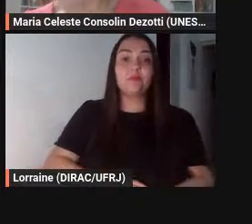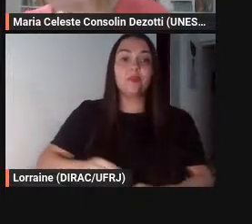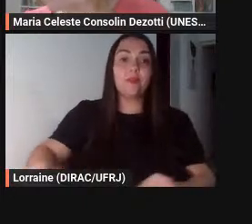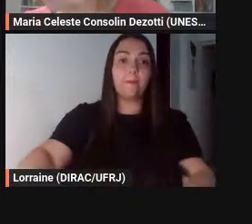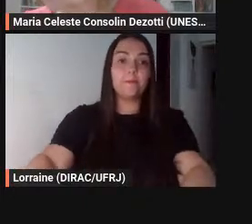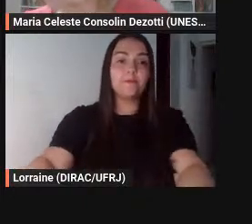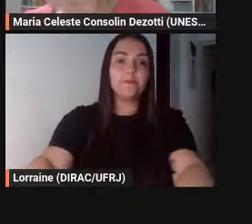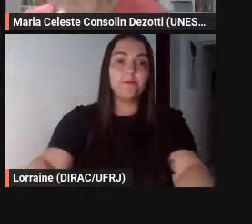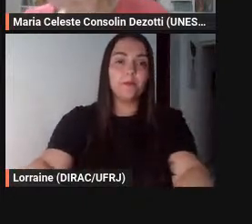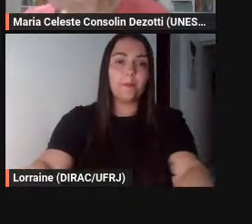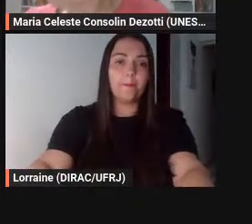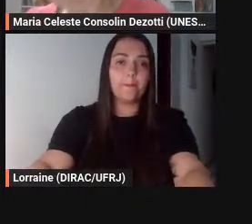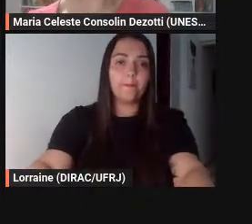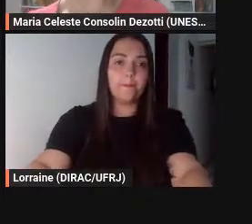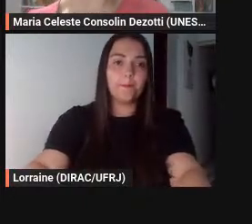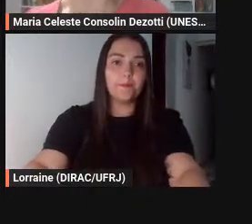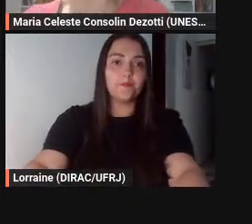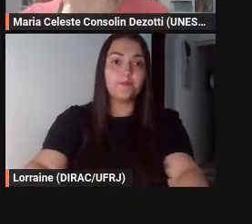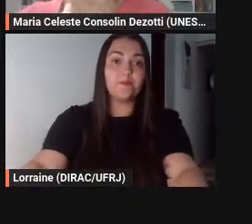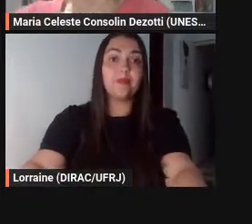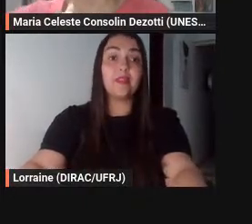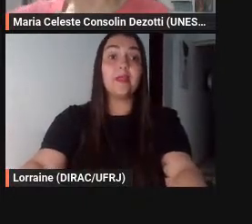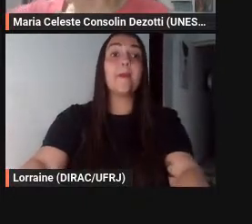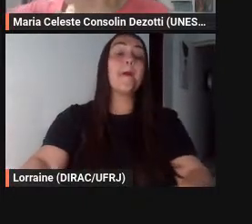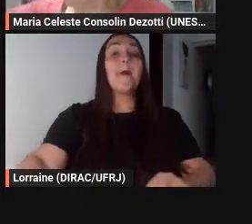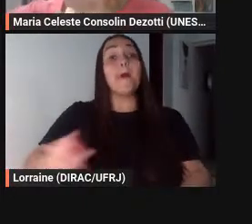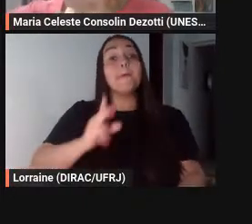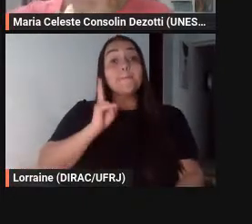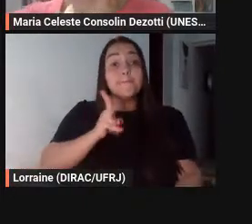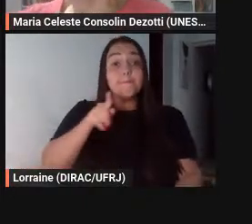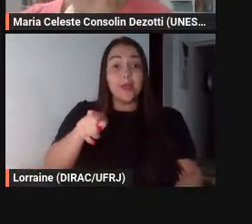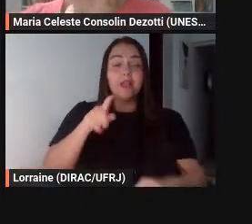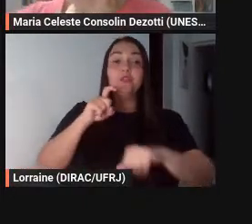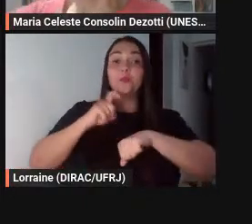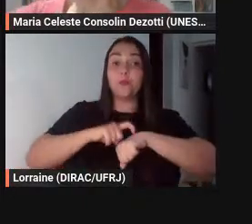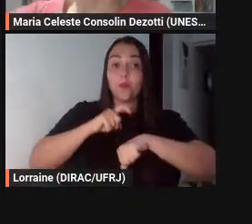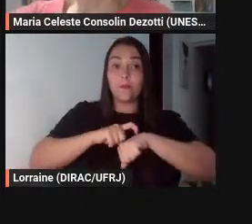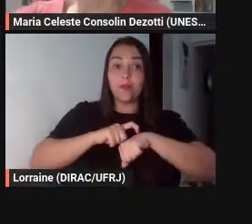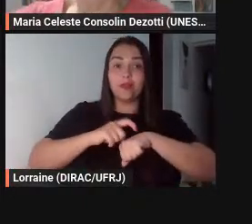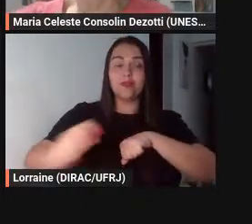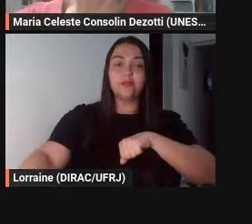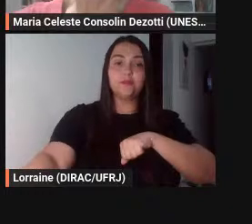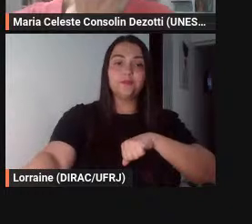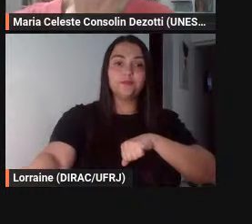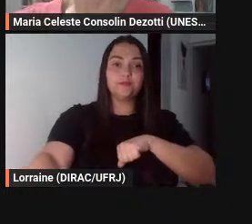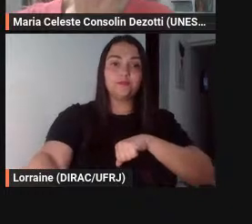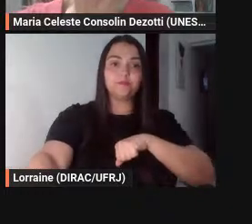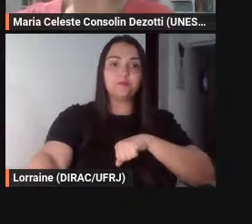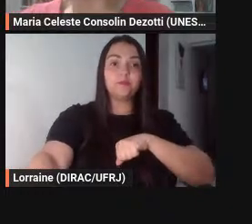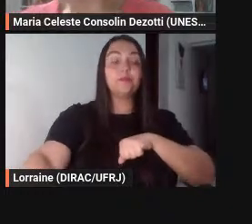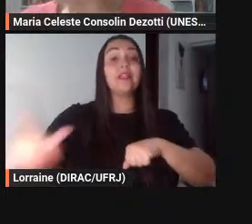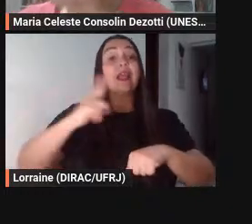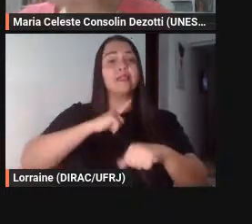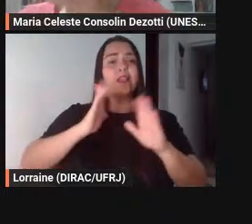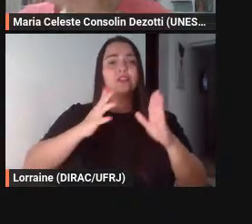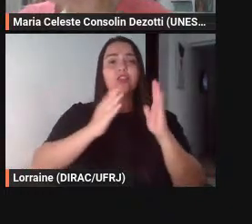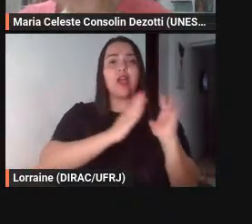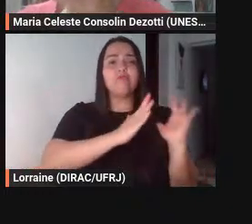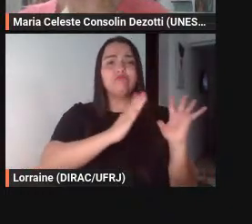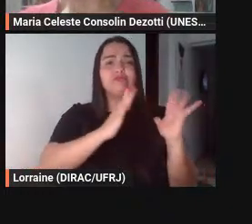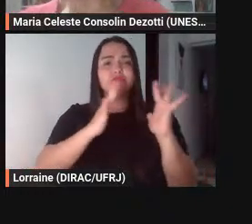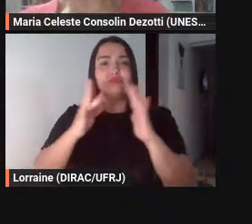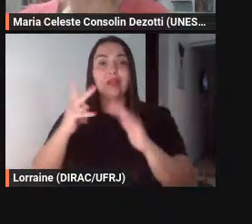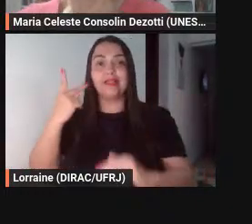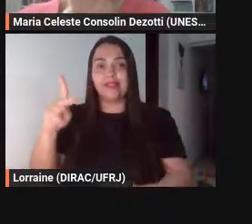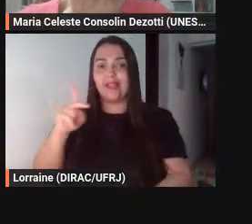momento então com as coletâneas de fábulas do Demétrio